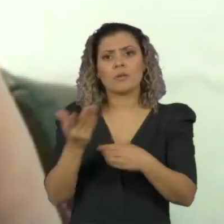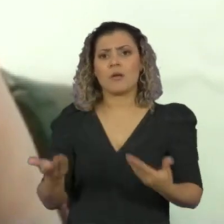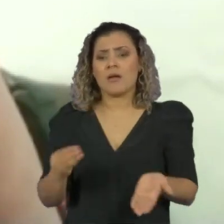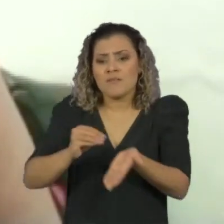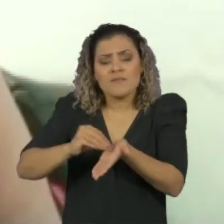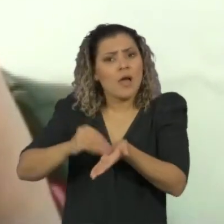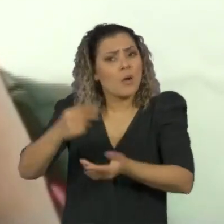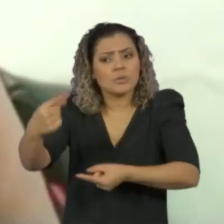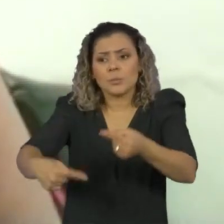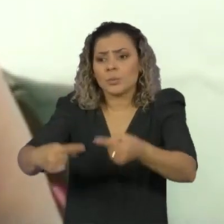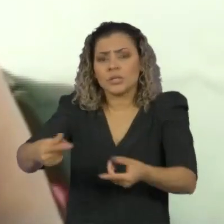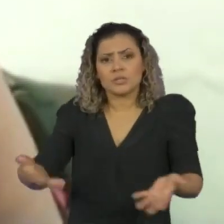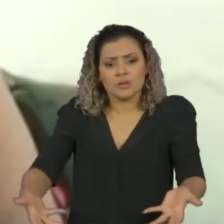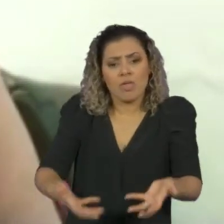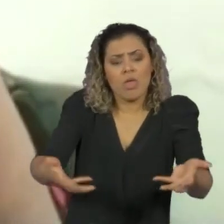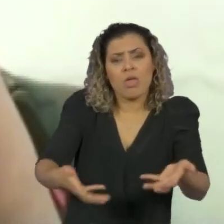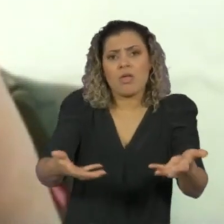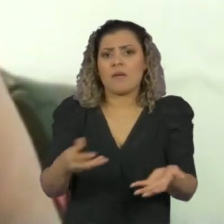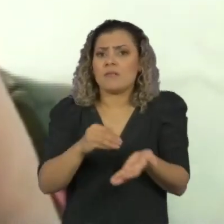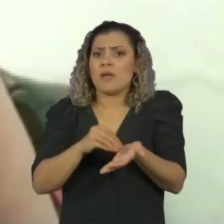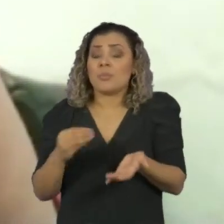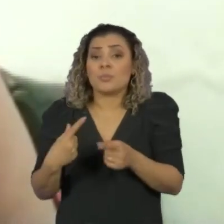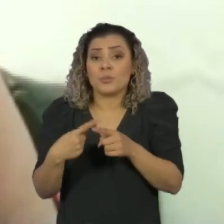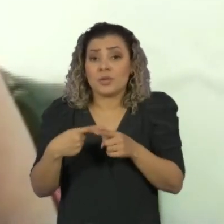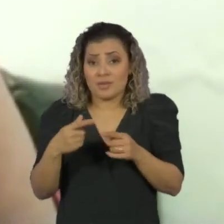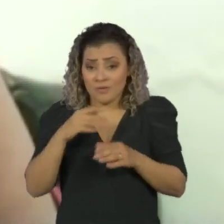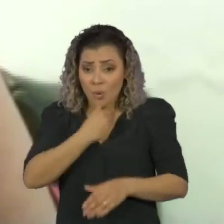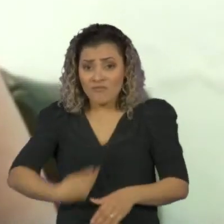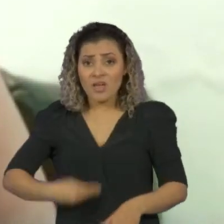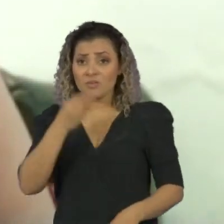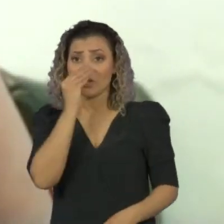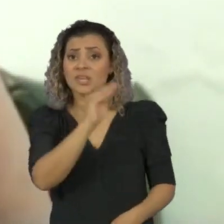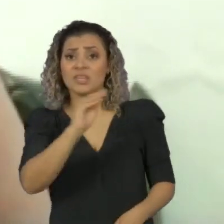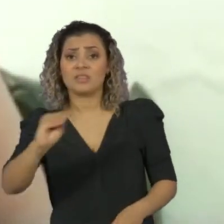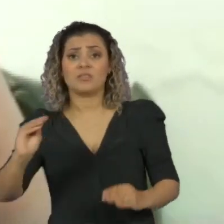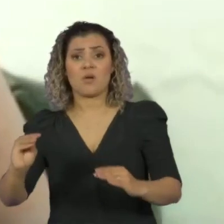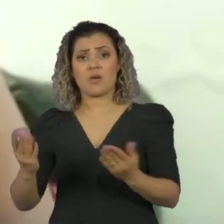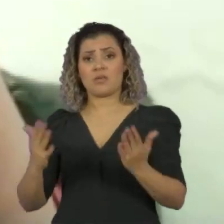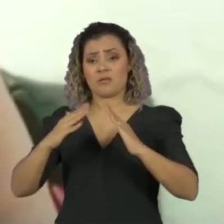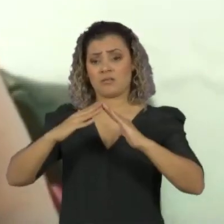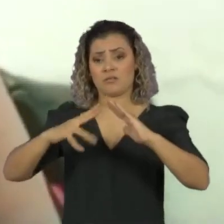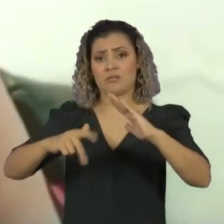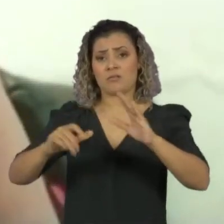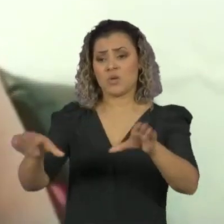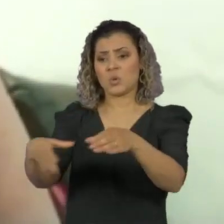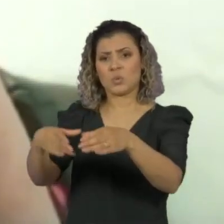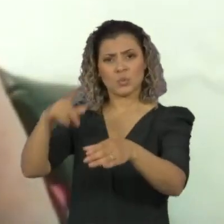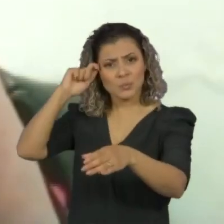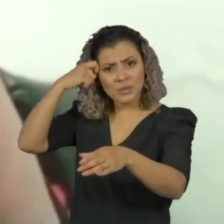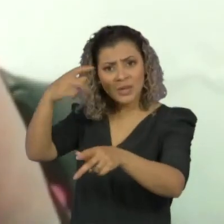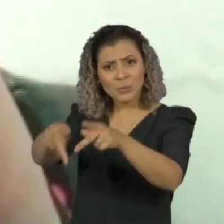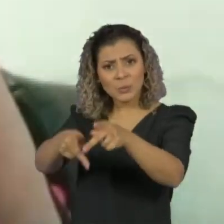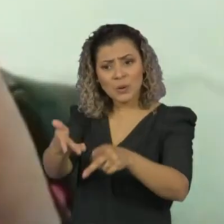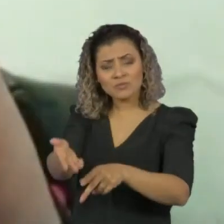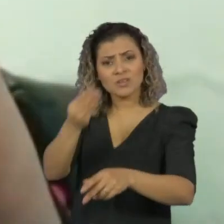em que essas comunidades se encontram. E os estragos são resultados